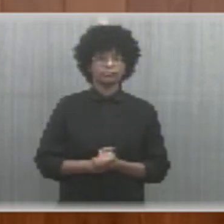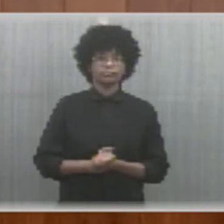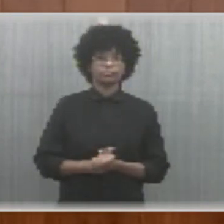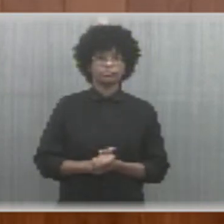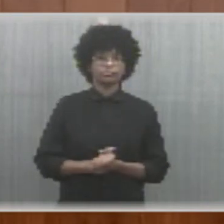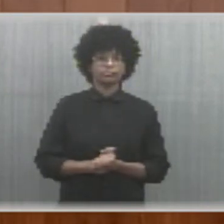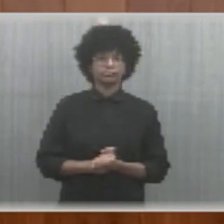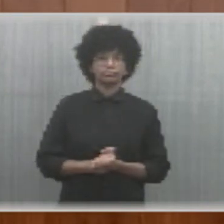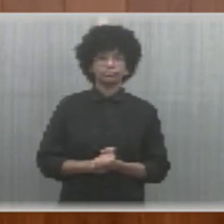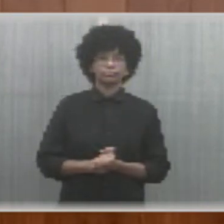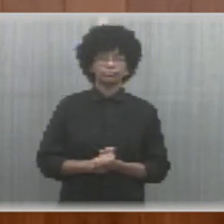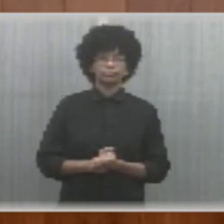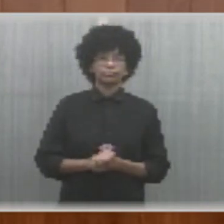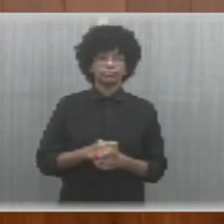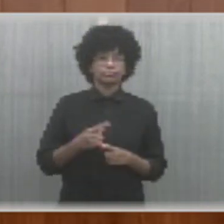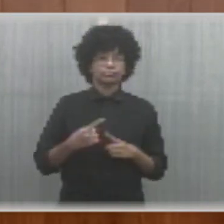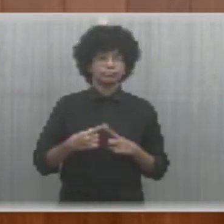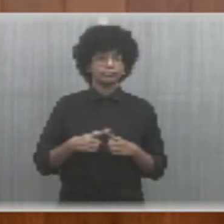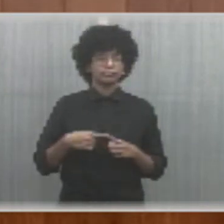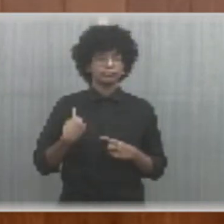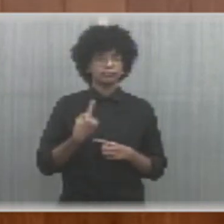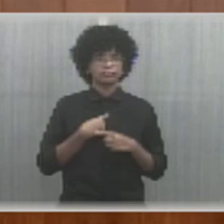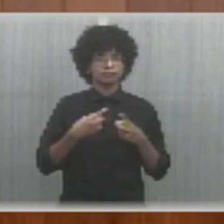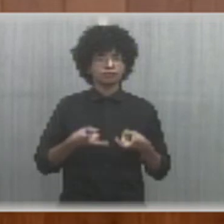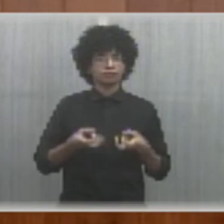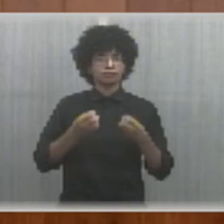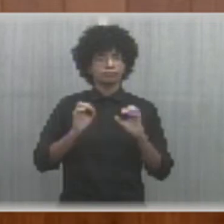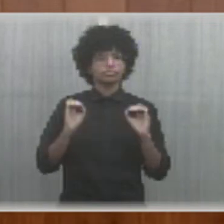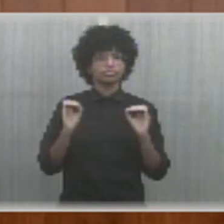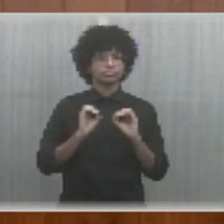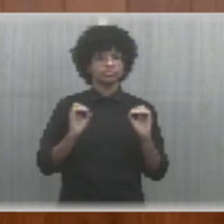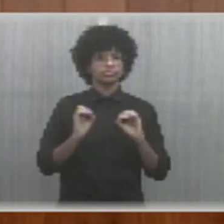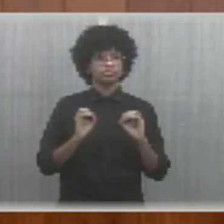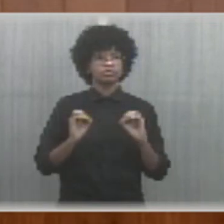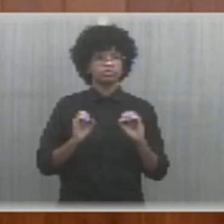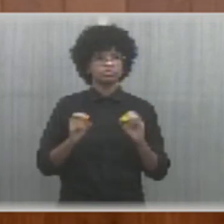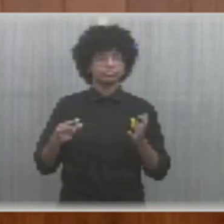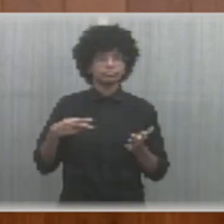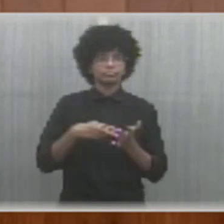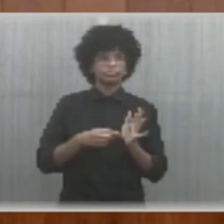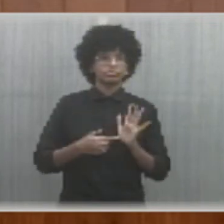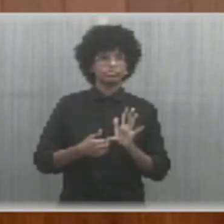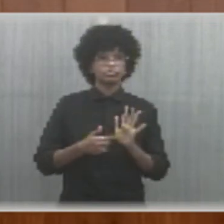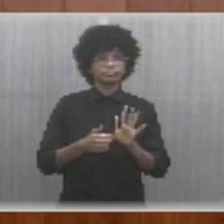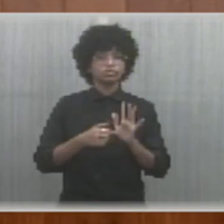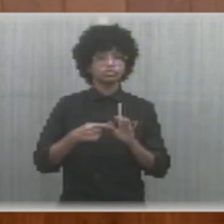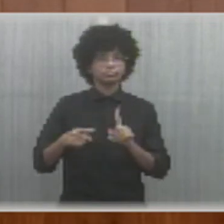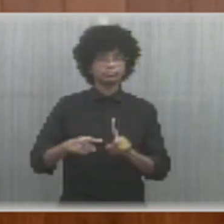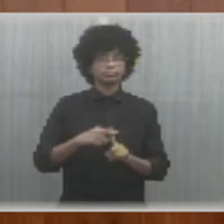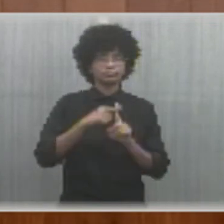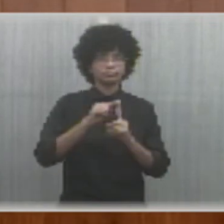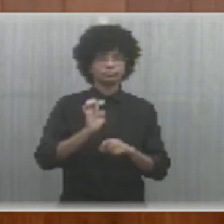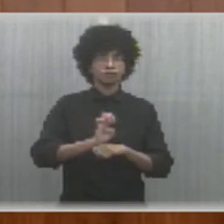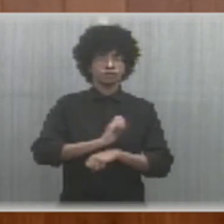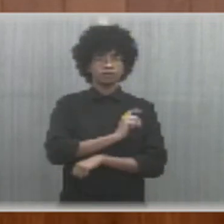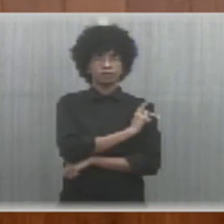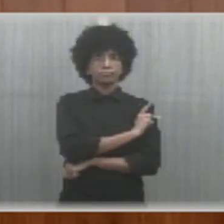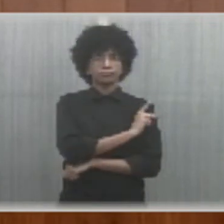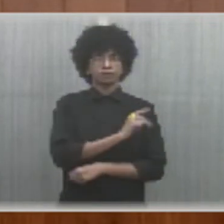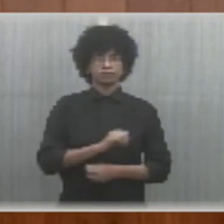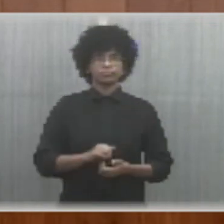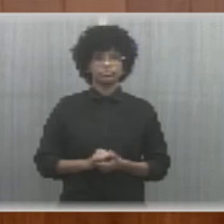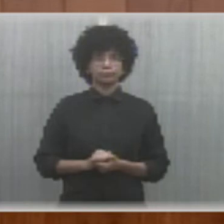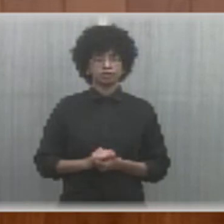na realidade, nós não percebemos nada que o Consórcio Nordeste trouxe de positivo para o estado do Piauí. Pelo